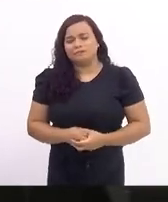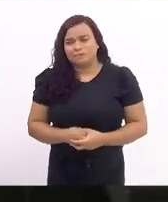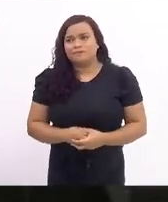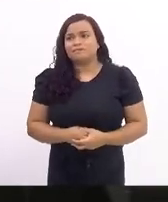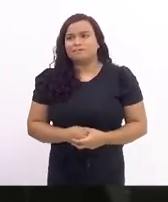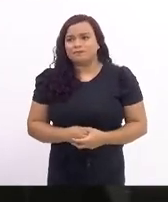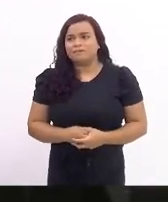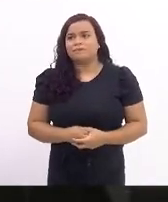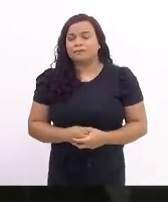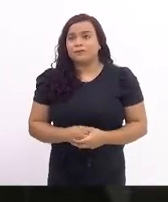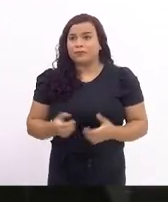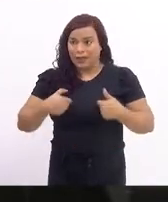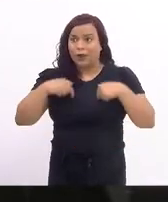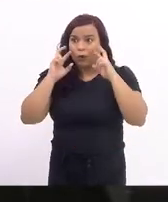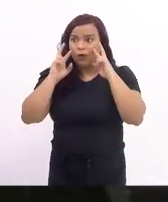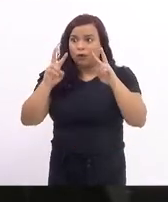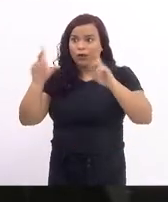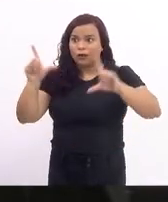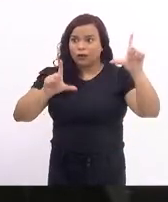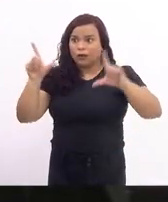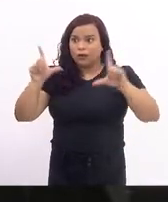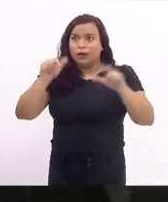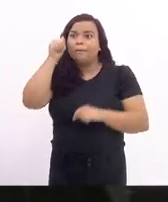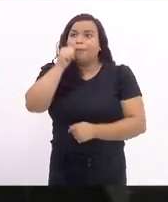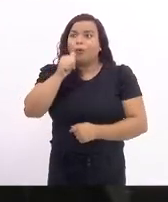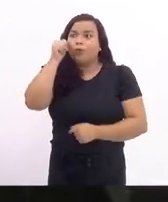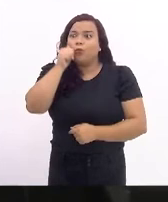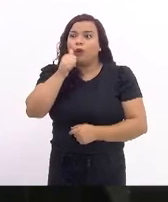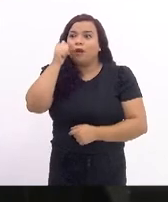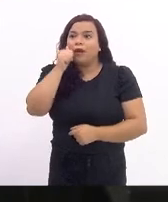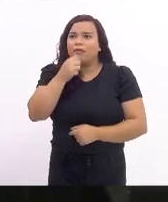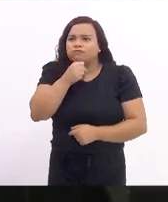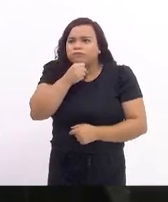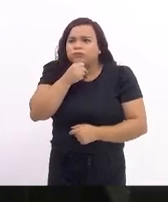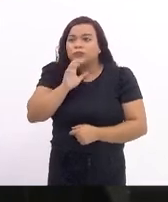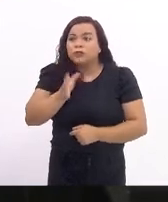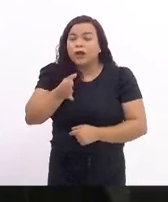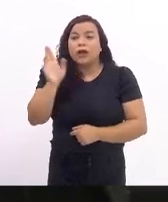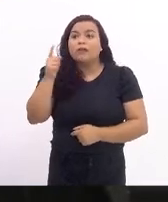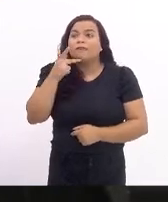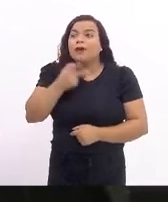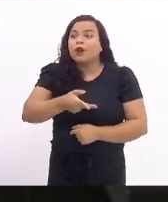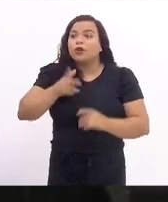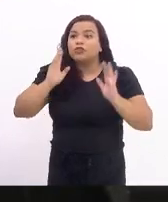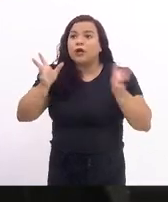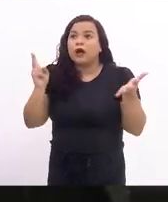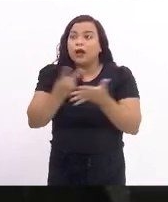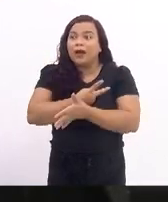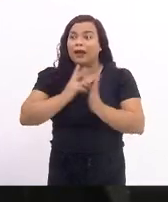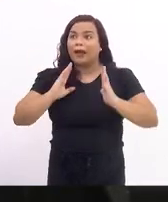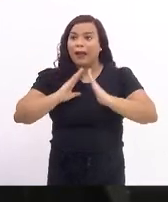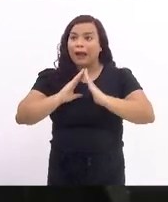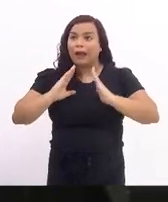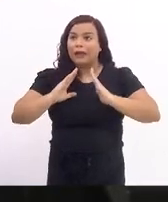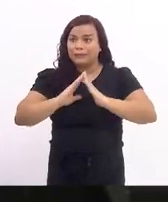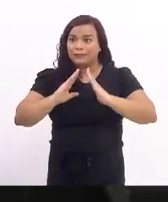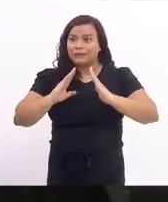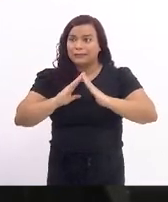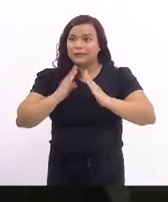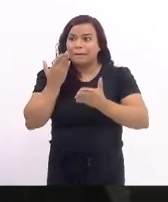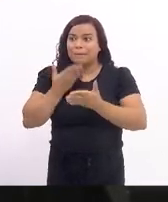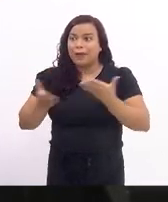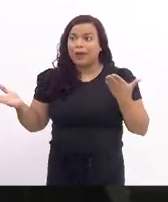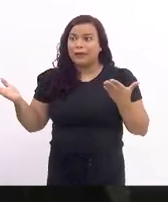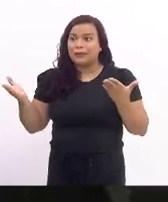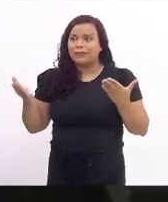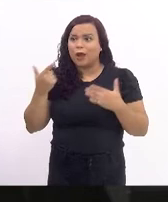Eu vi na televisão uma senhora da Ucrânia que disse que já tinha sido desalojada de